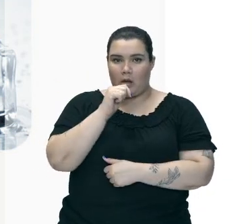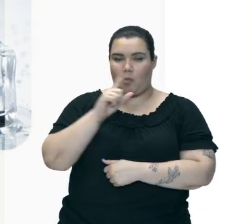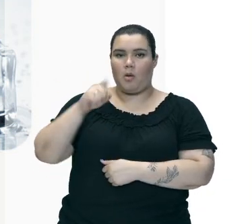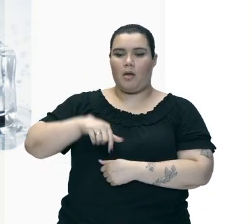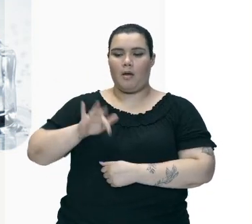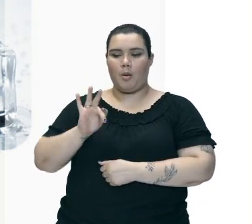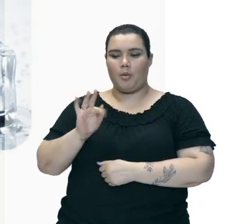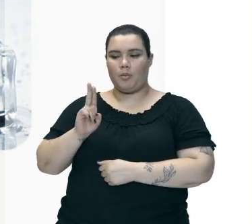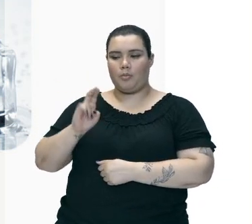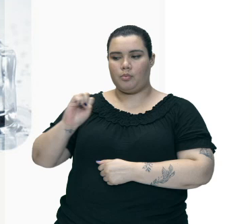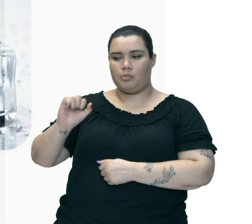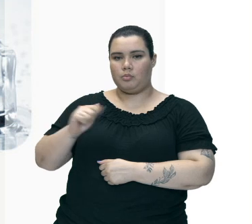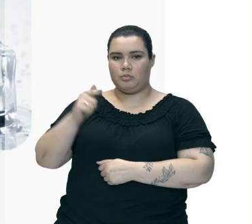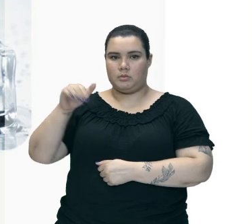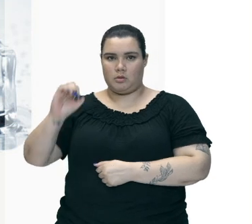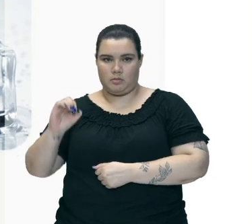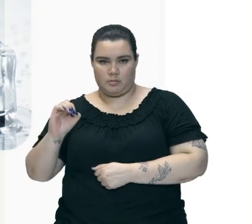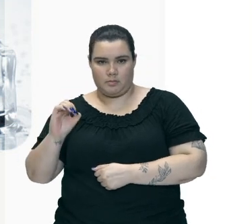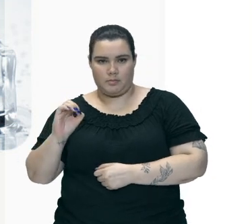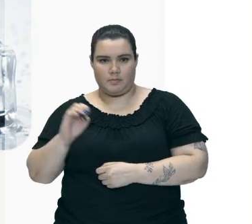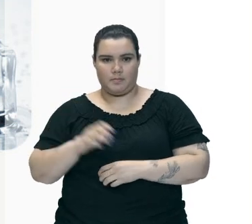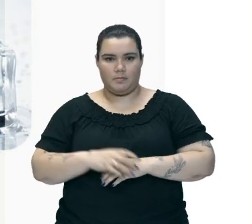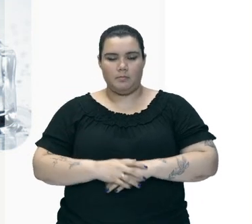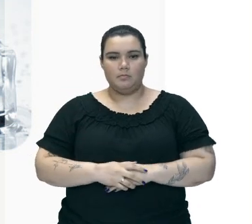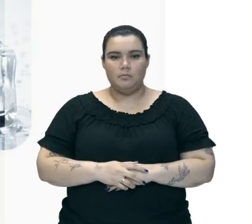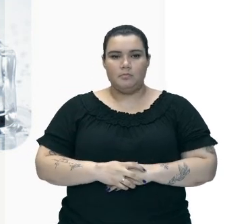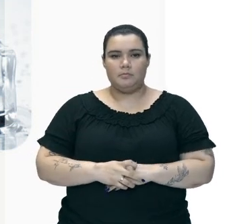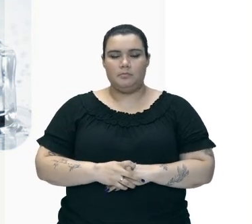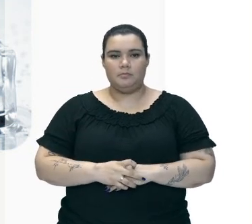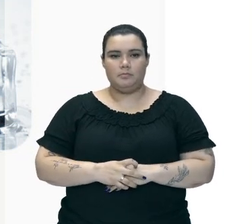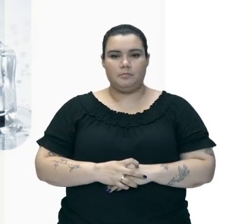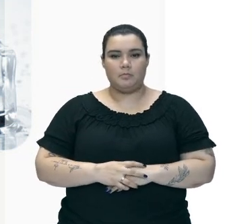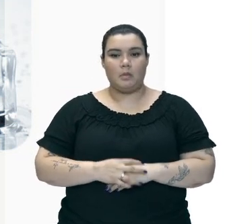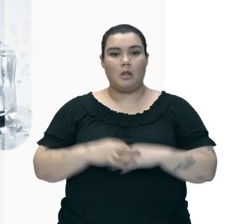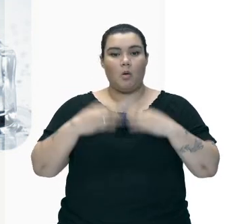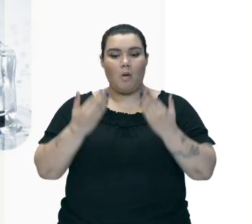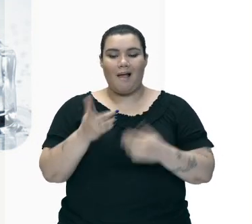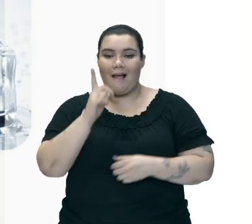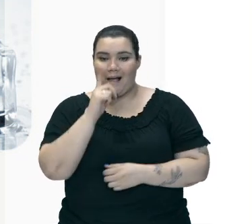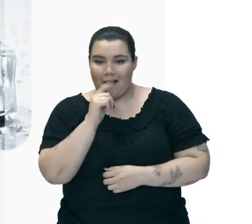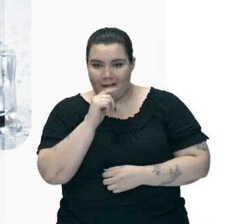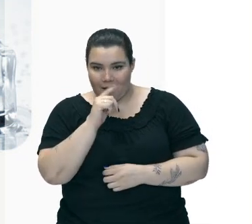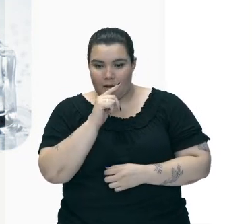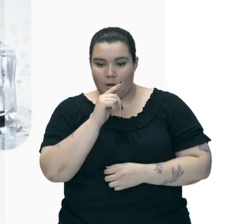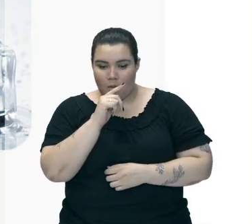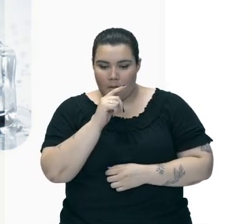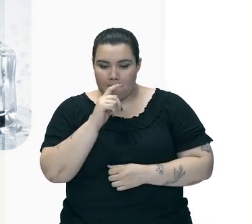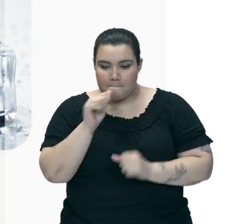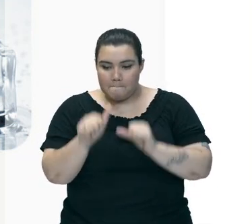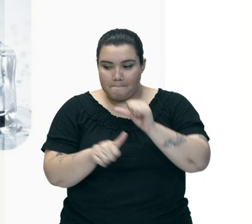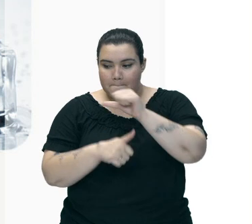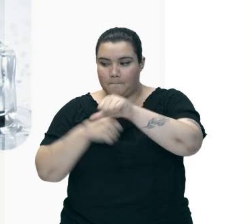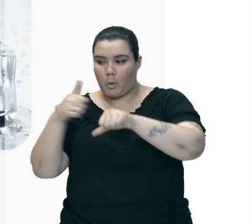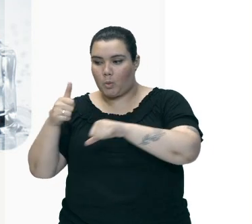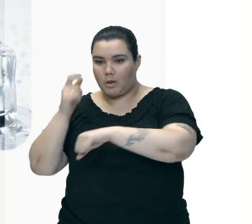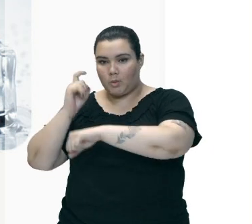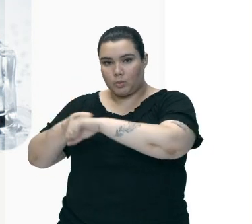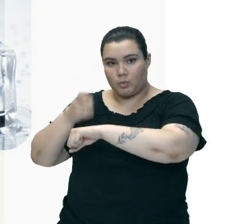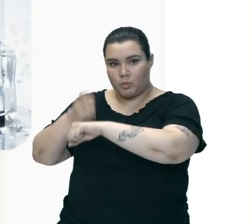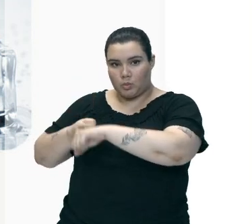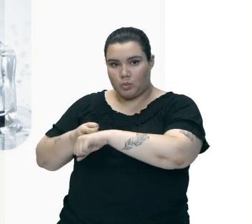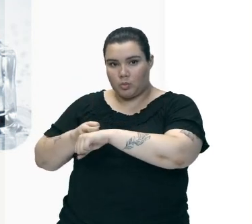Quando já O líquido Está passando Para o sólido Nós temos Um processo Chamado de